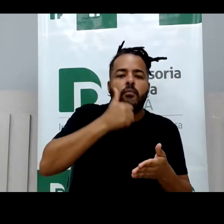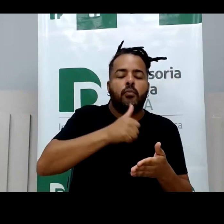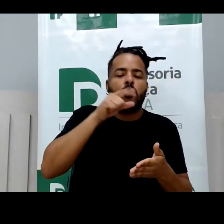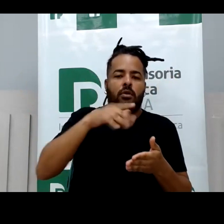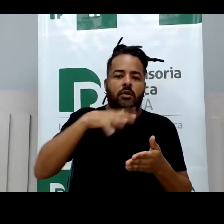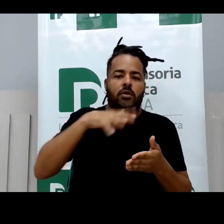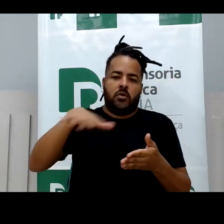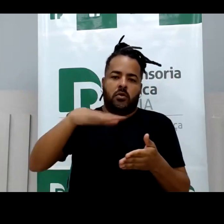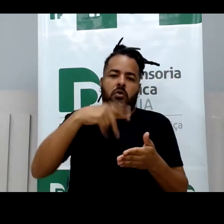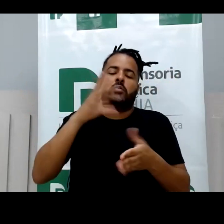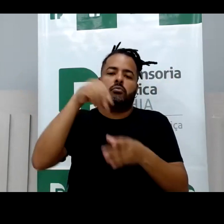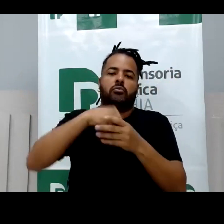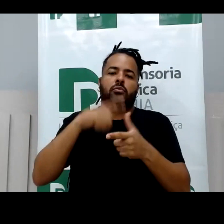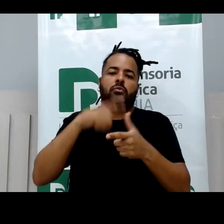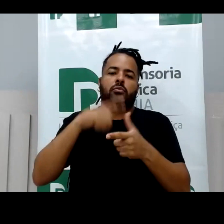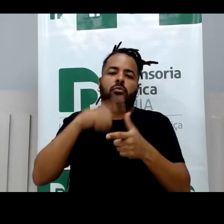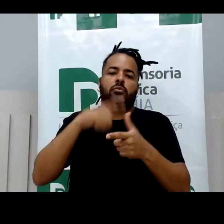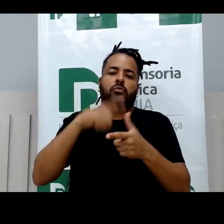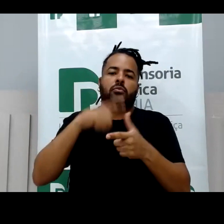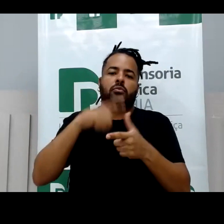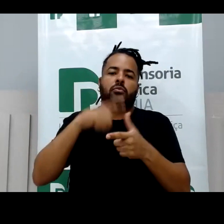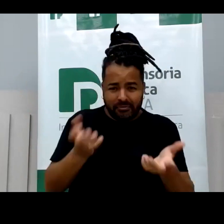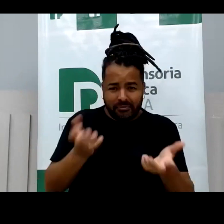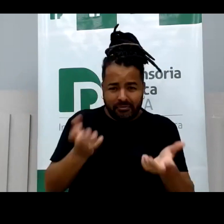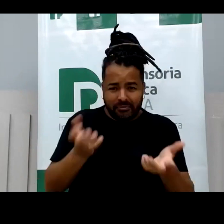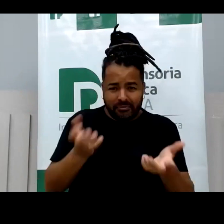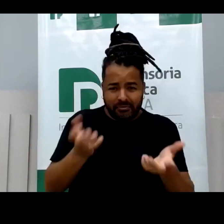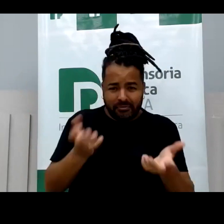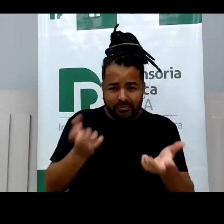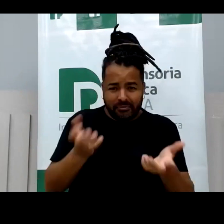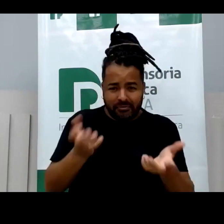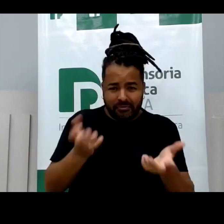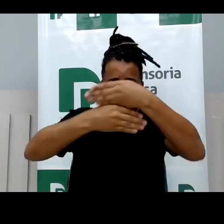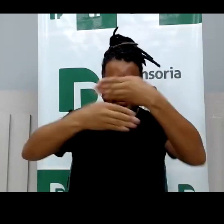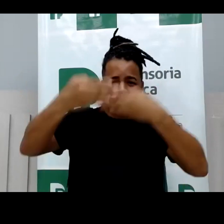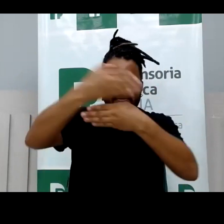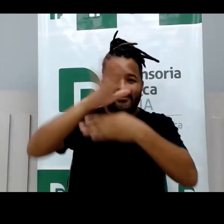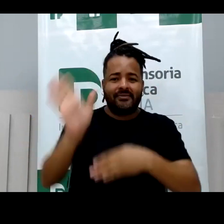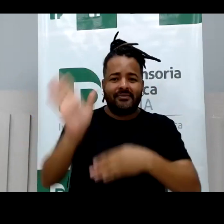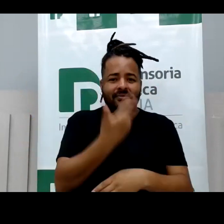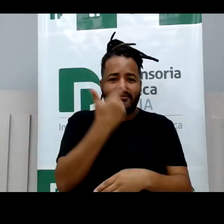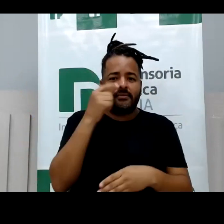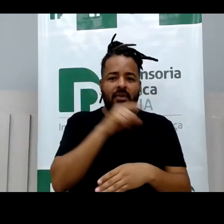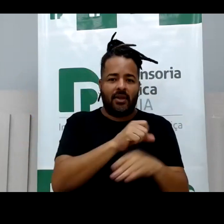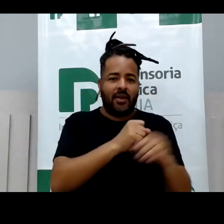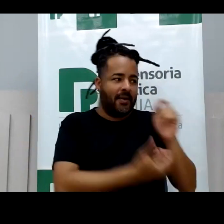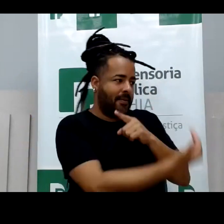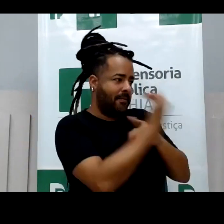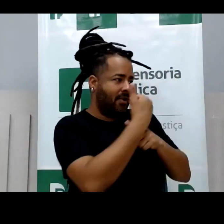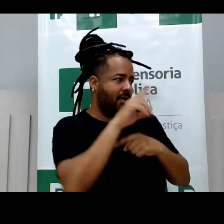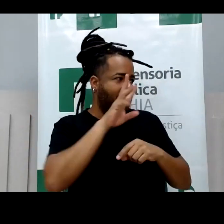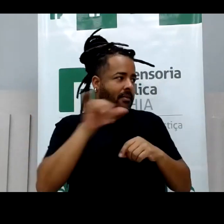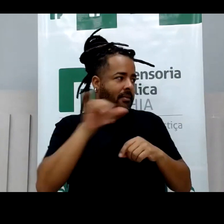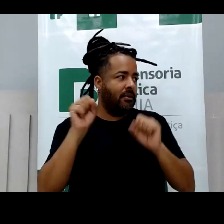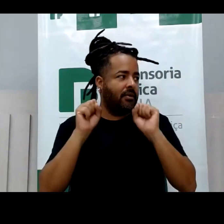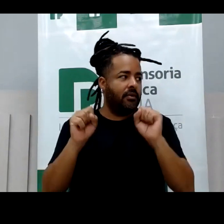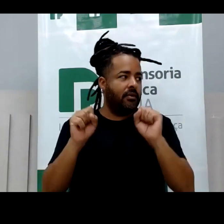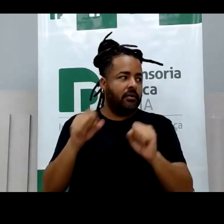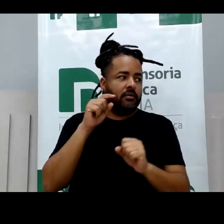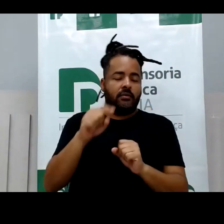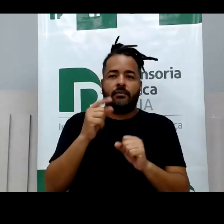problema. Alguém pode passar para mim, por favor? Aqui? Amigo, você me ajuda? É, pronto.